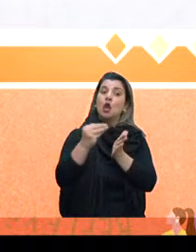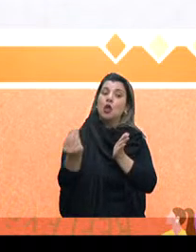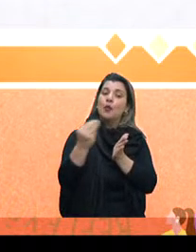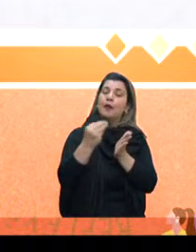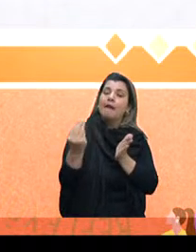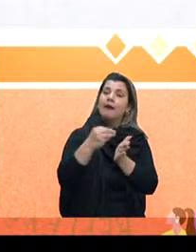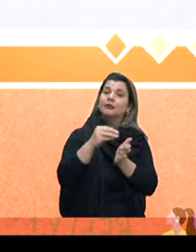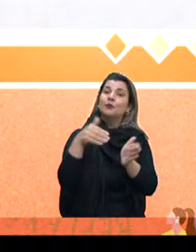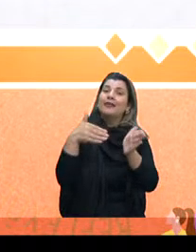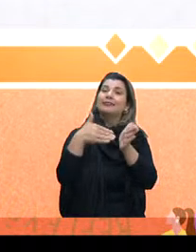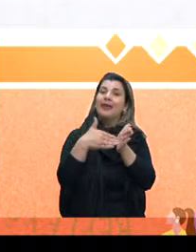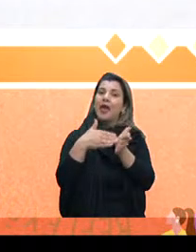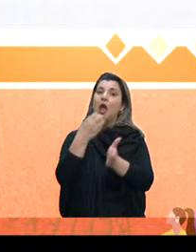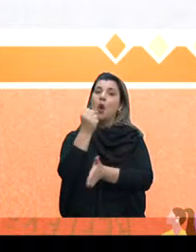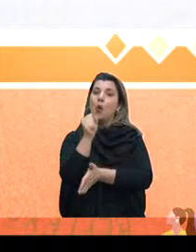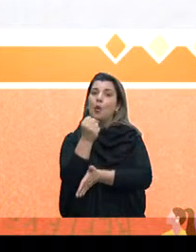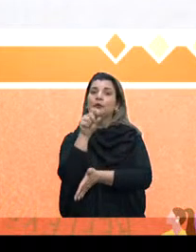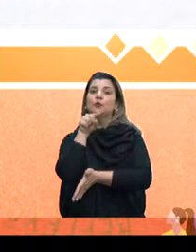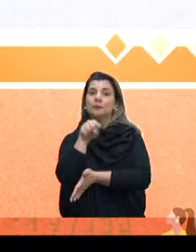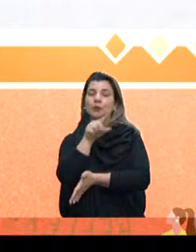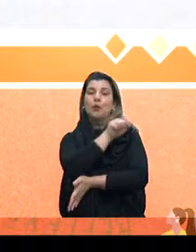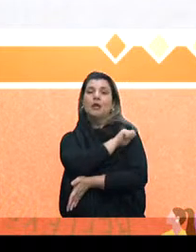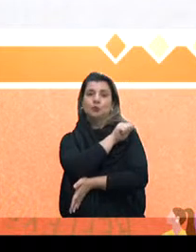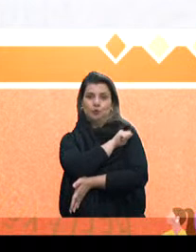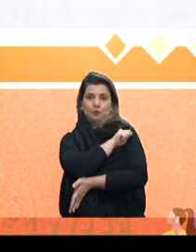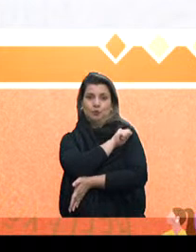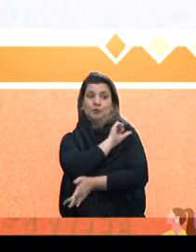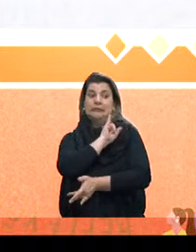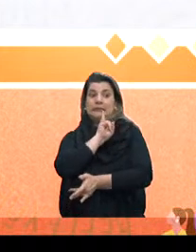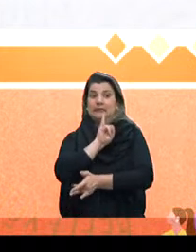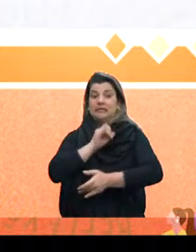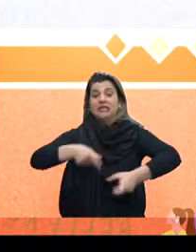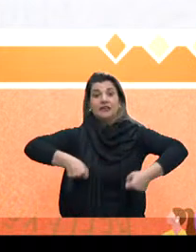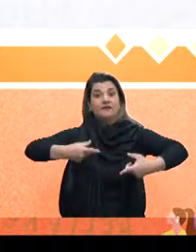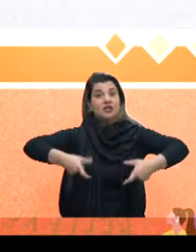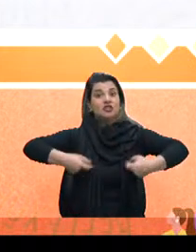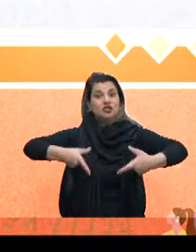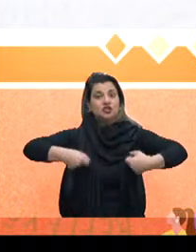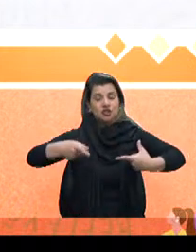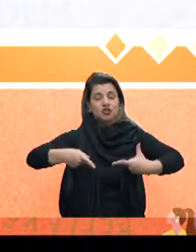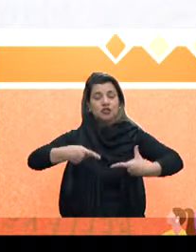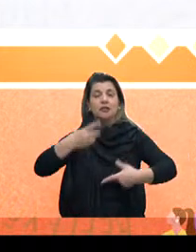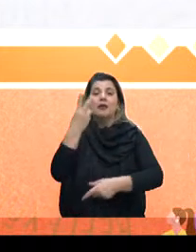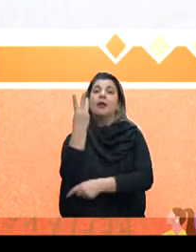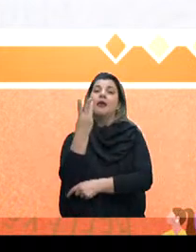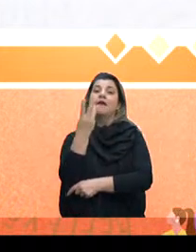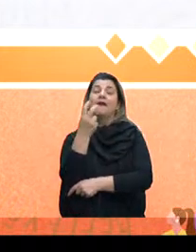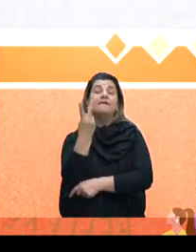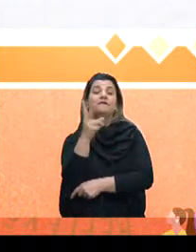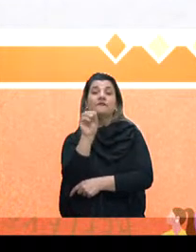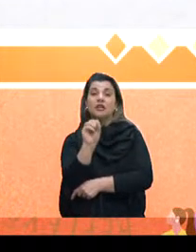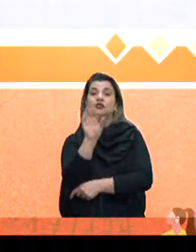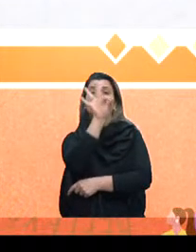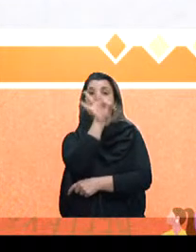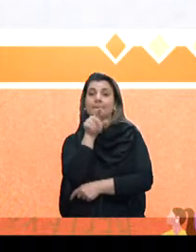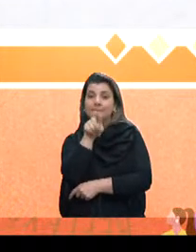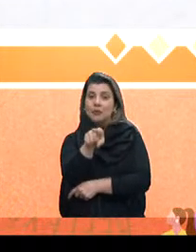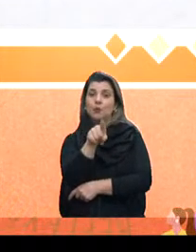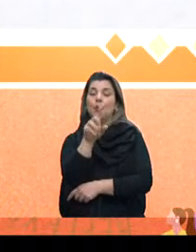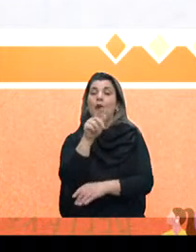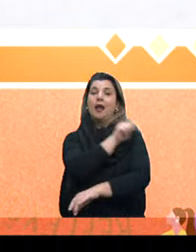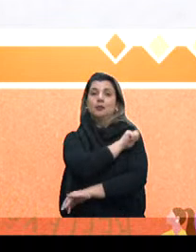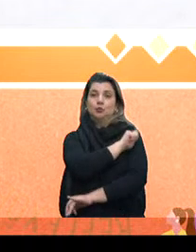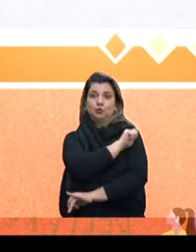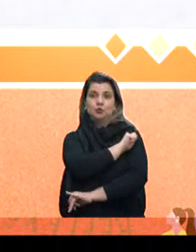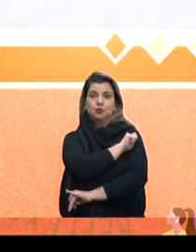nós investimos 0,5% integralmente, tirando o cômputo do gasto da UERG, seriam 20 mil alunos. Números do Comung,